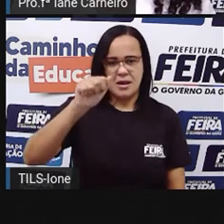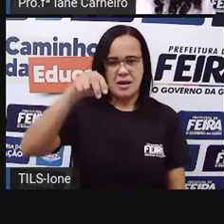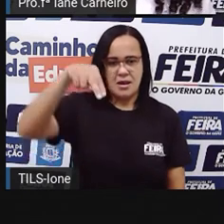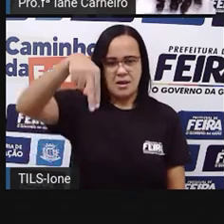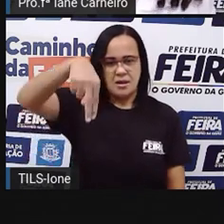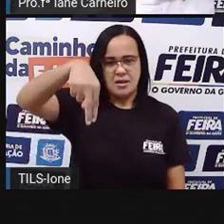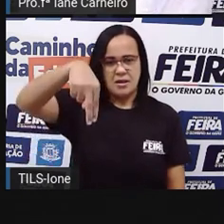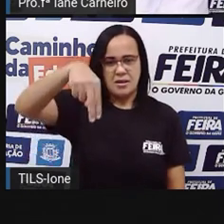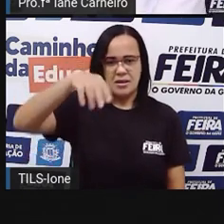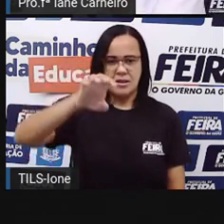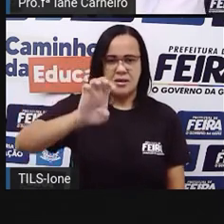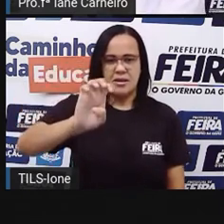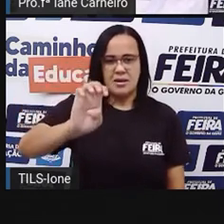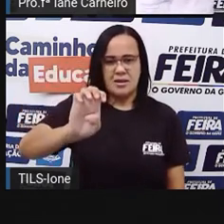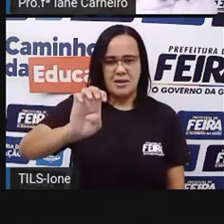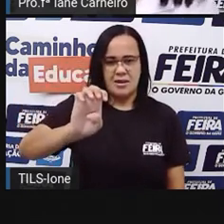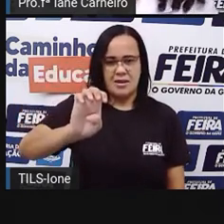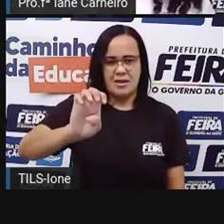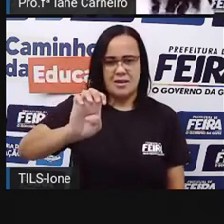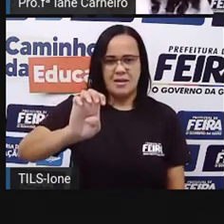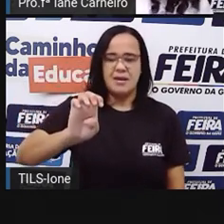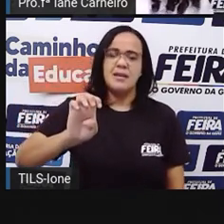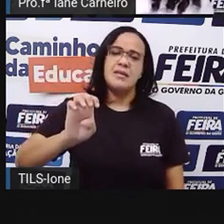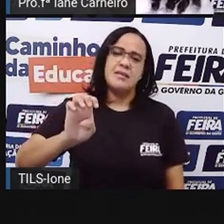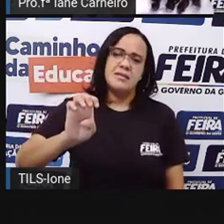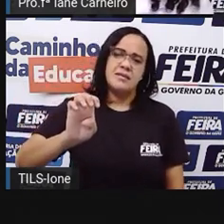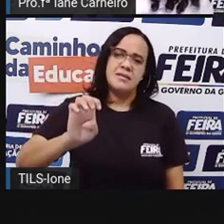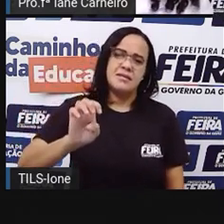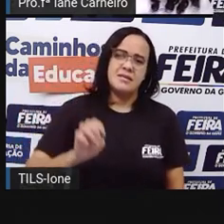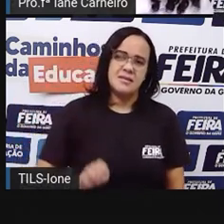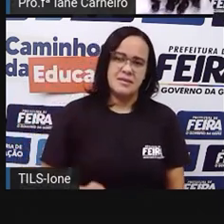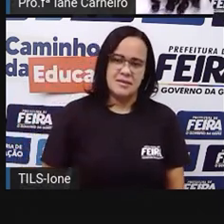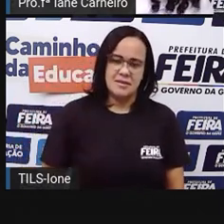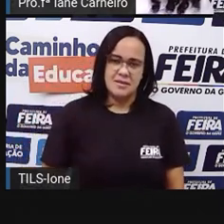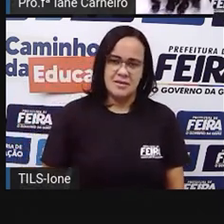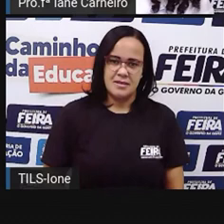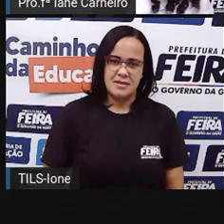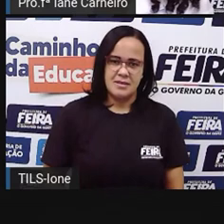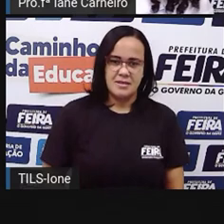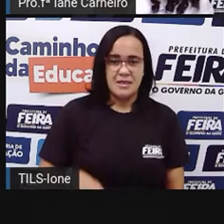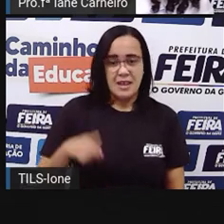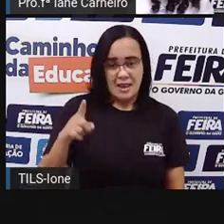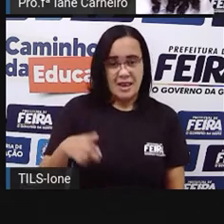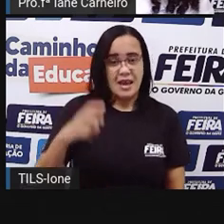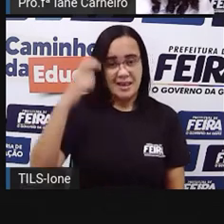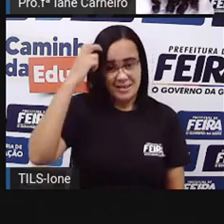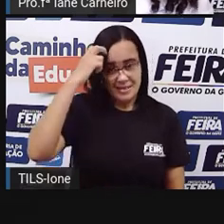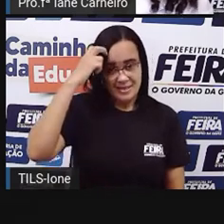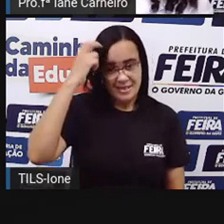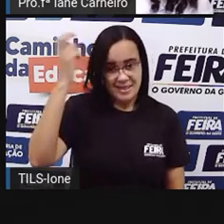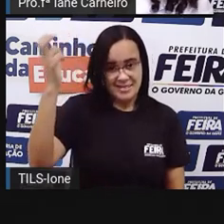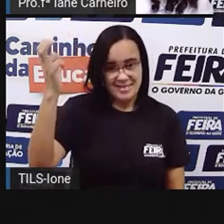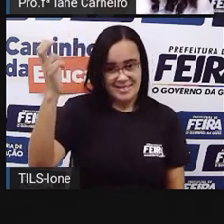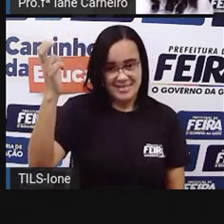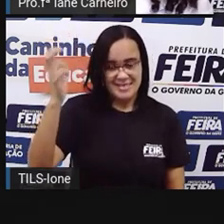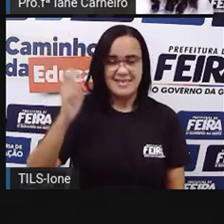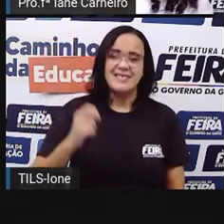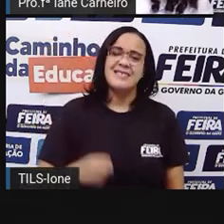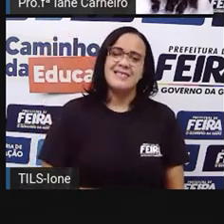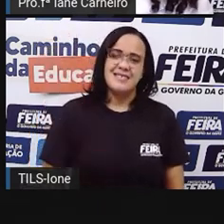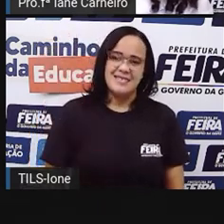Aí eu brincava de fazer o anagrama, né? Eu botava inteligente. Aí você vai botando suas qualidades.